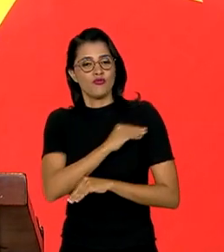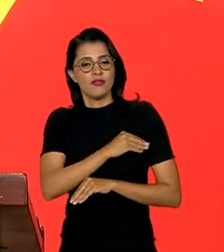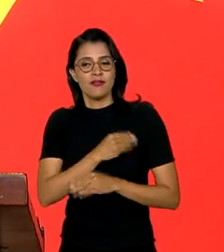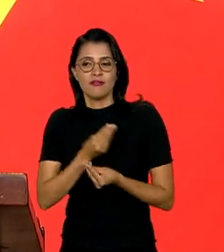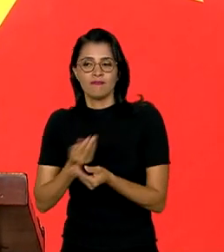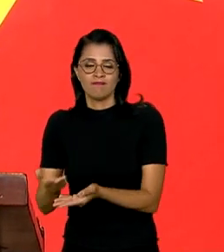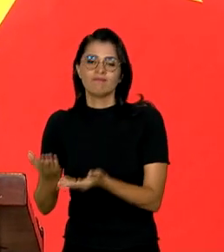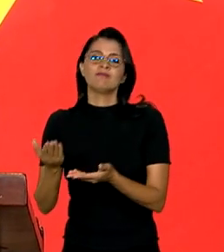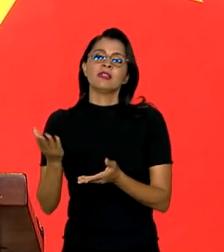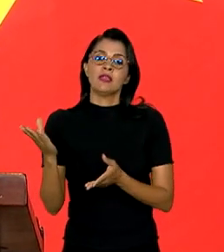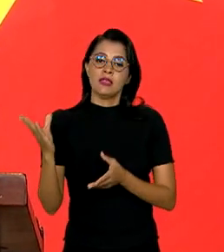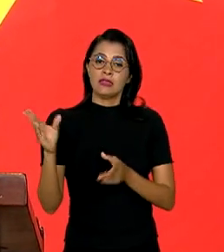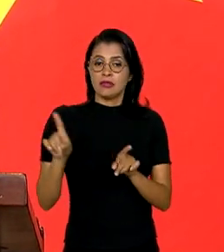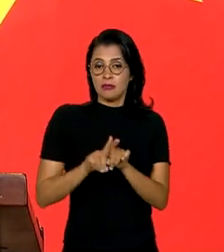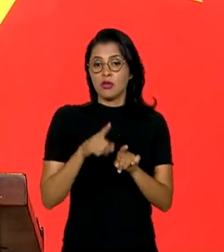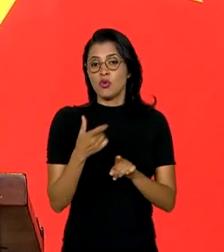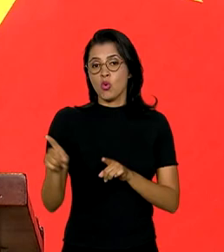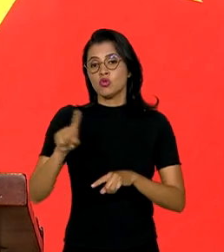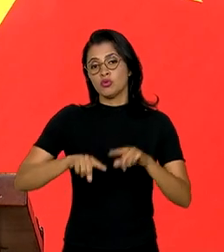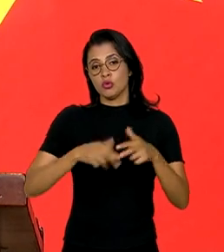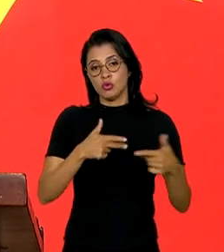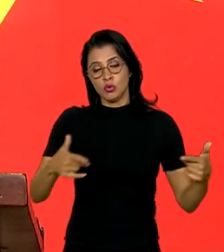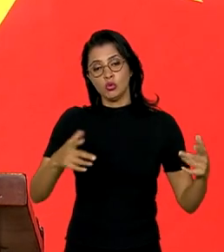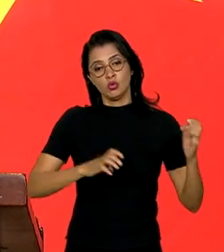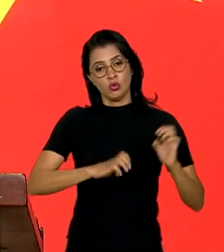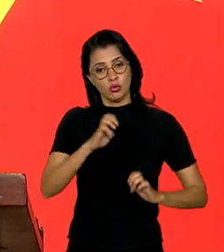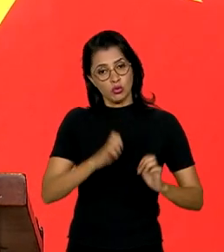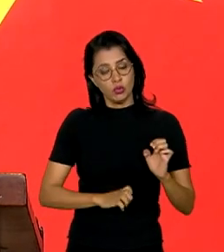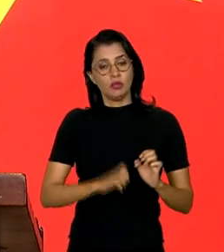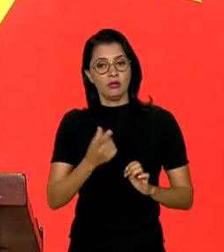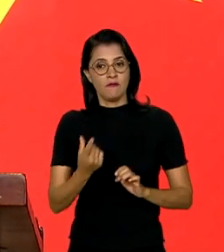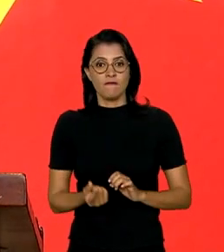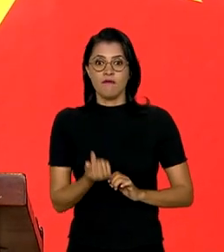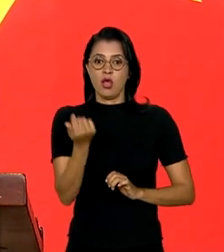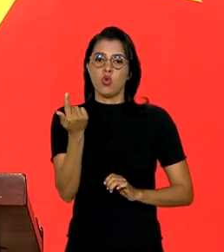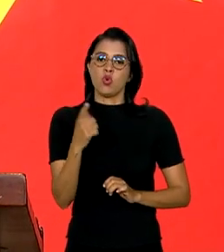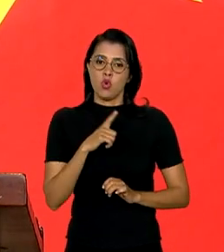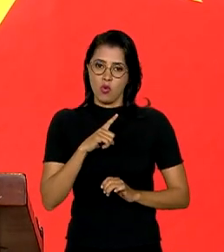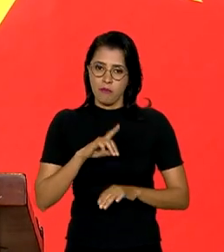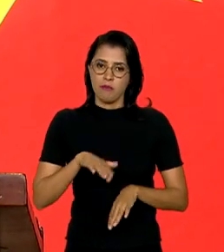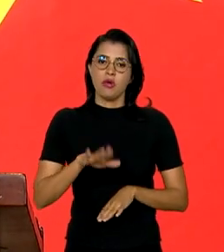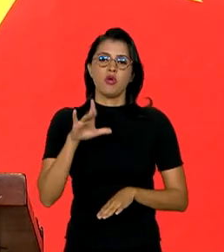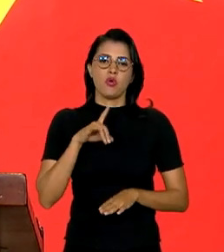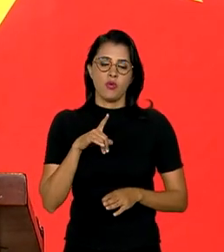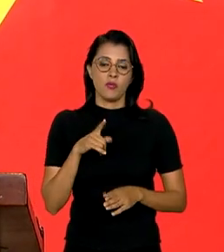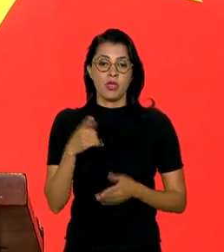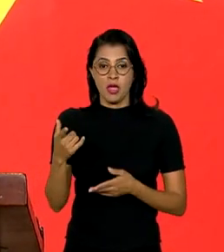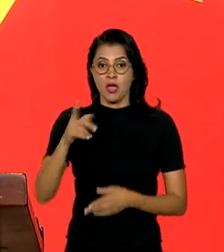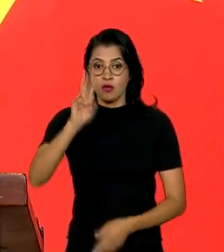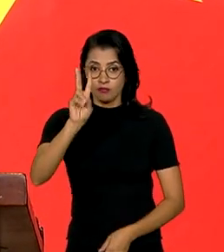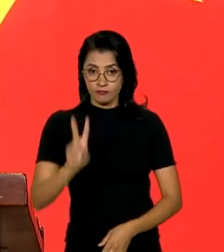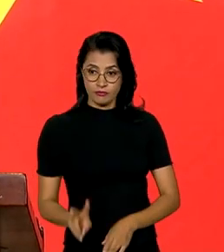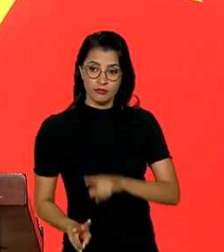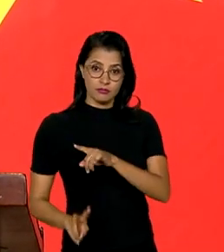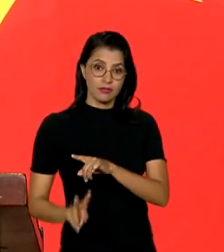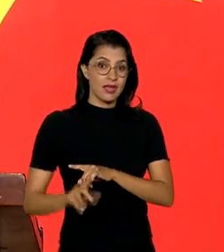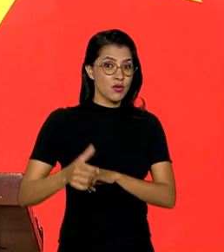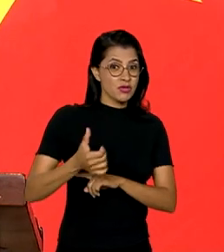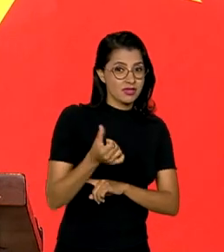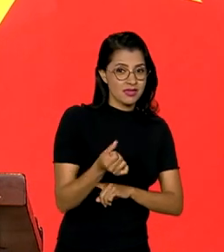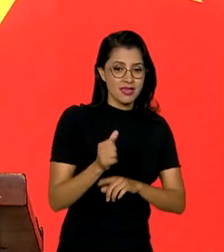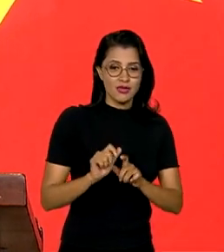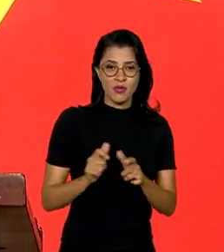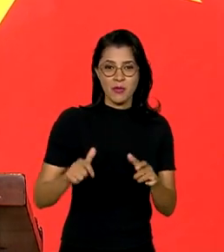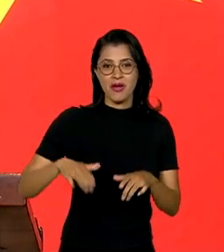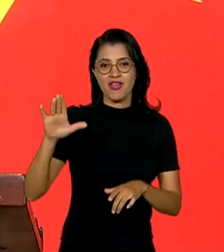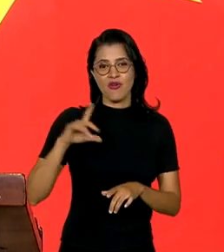incluir nisso produtos manufaturados de maior valor agregado. O Vietnã é o sexto maior